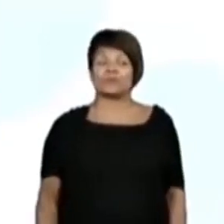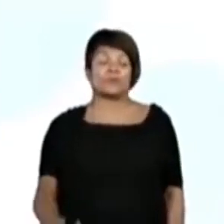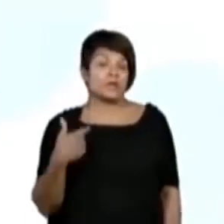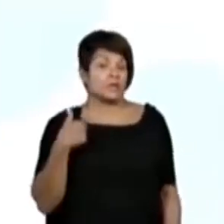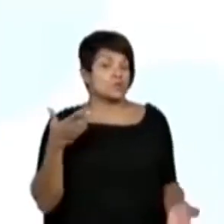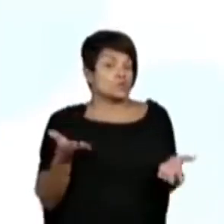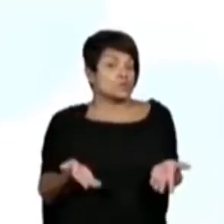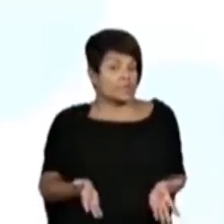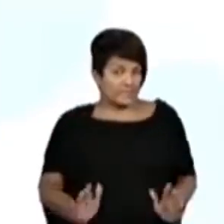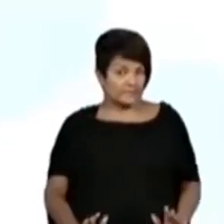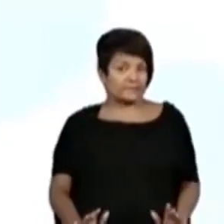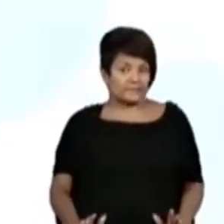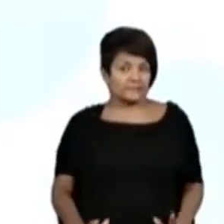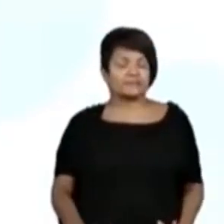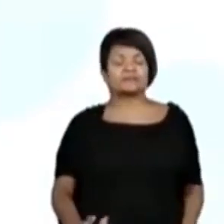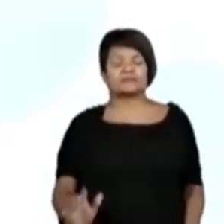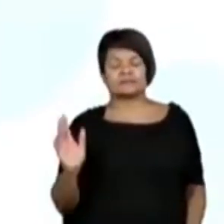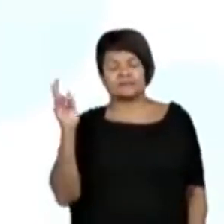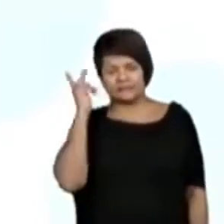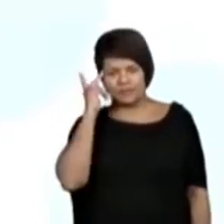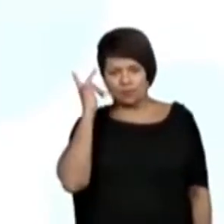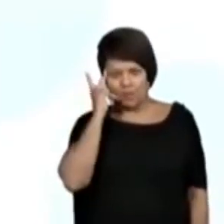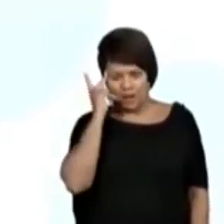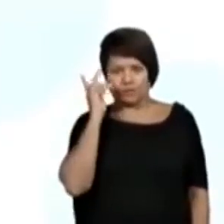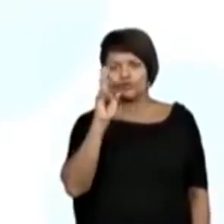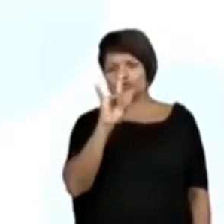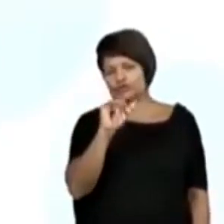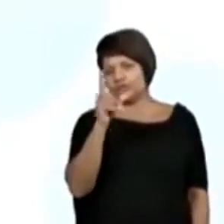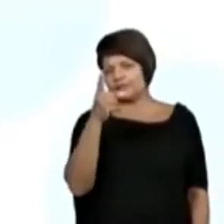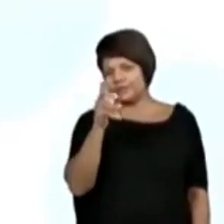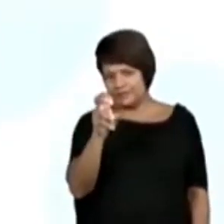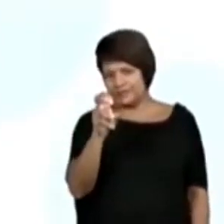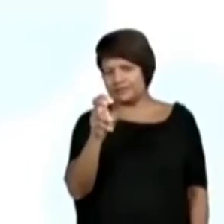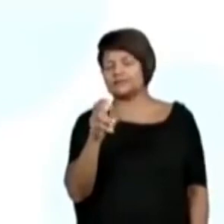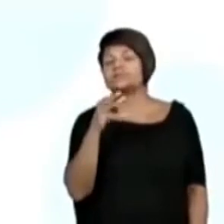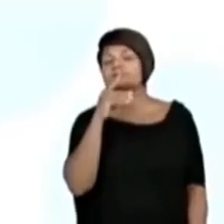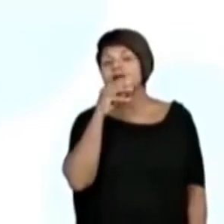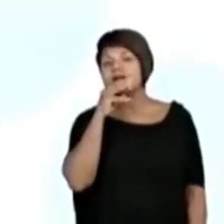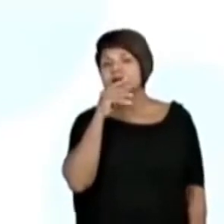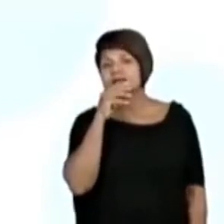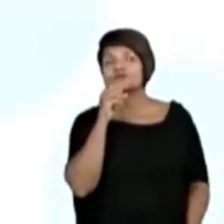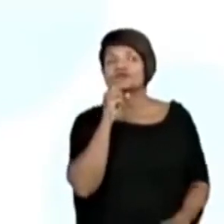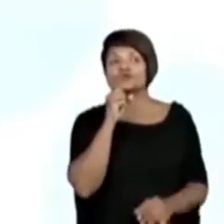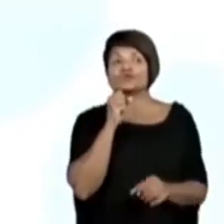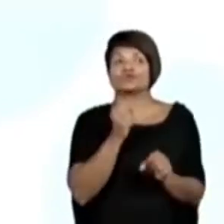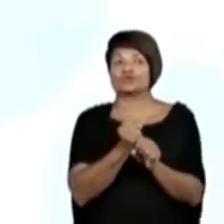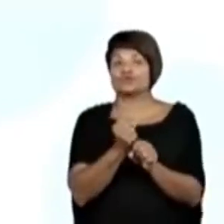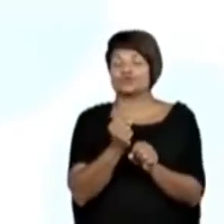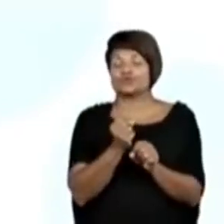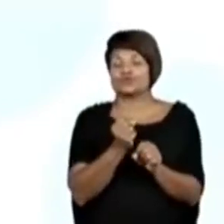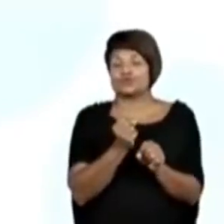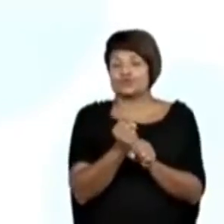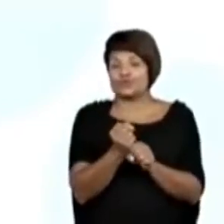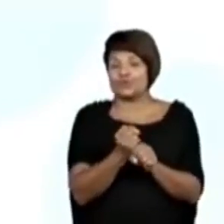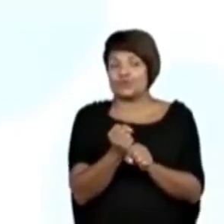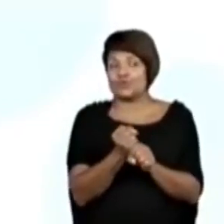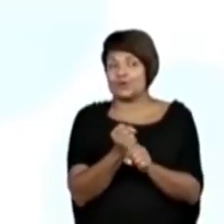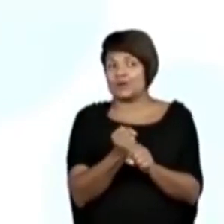nasci na cidade de São Paulo no dia 15 do mês de março do ano de... Ixi, esse número aqui